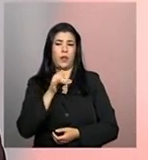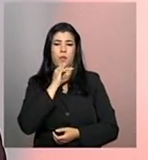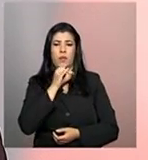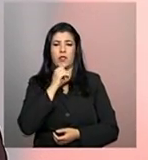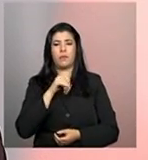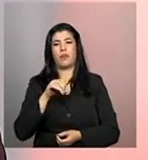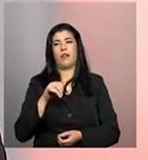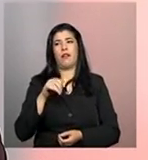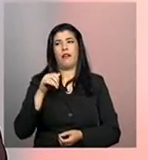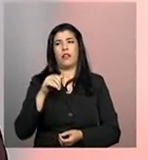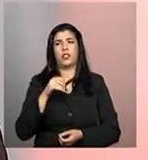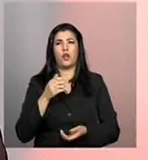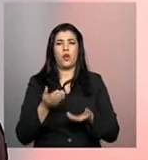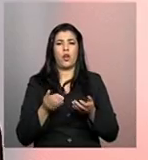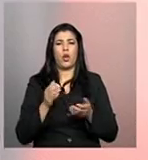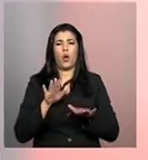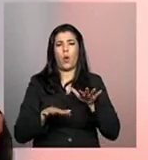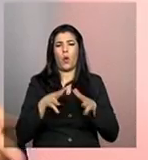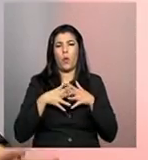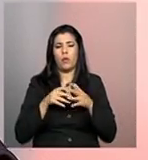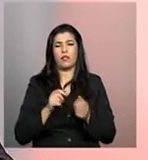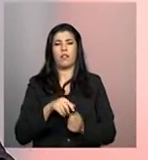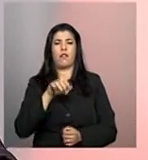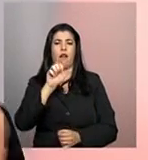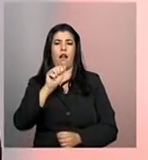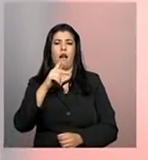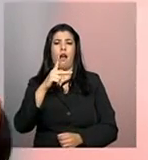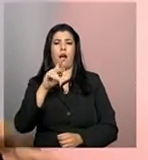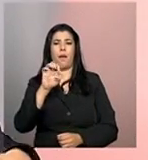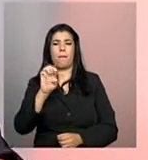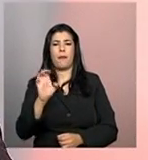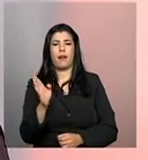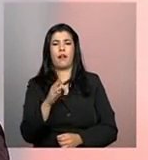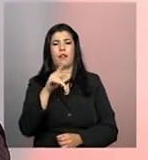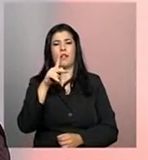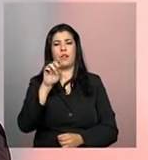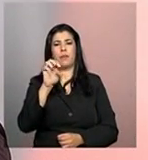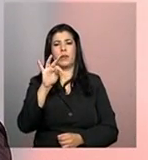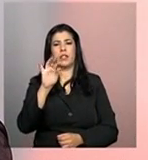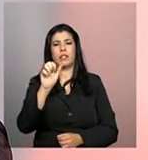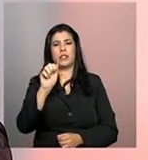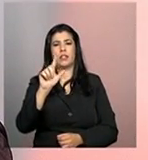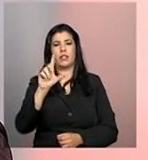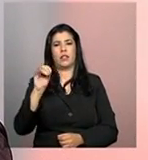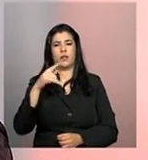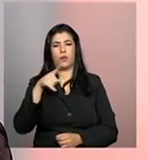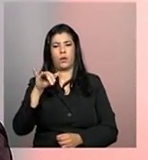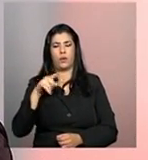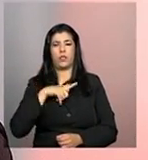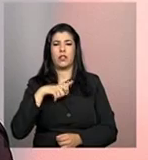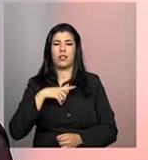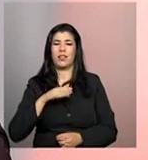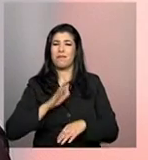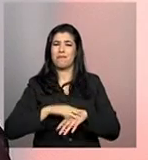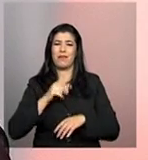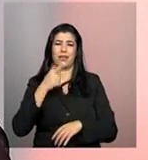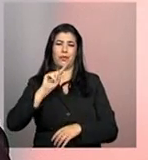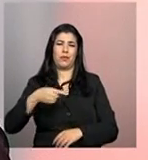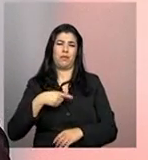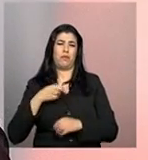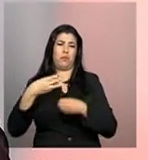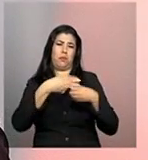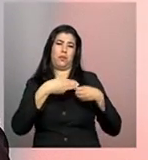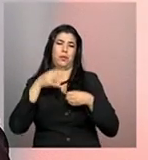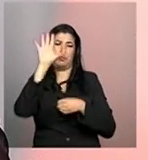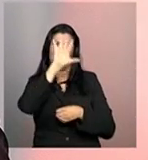as APAES, as Pestalozes, que enfim, a gente sabe que existem mais de 2 mil municípios. E também, e aí, uma participação